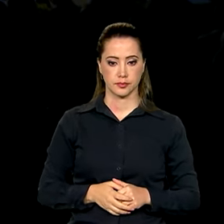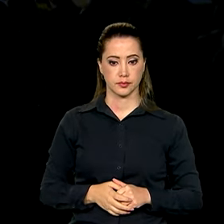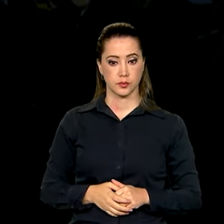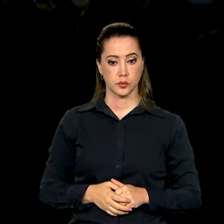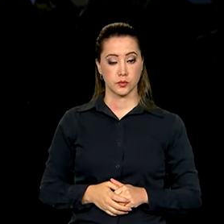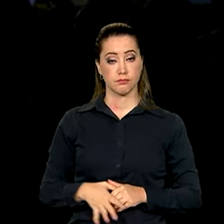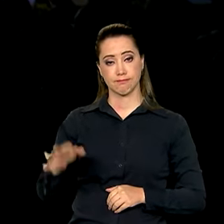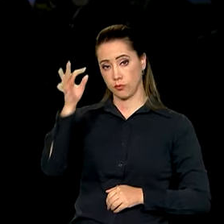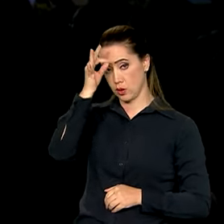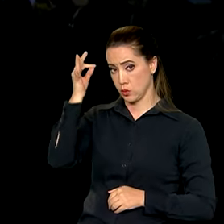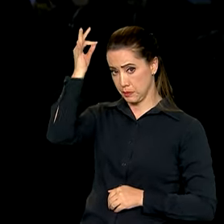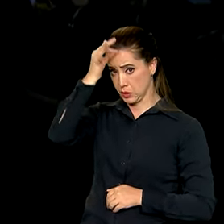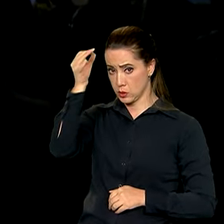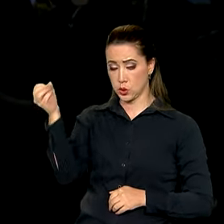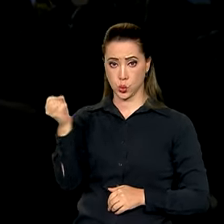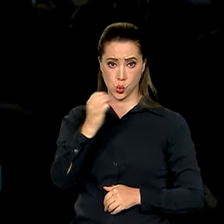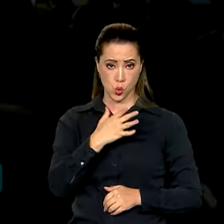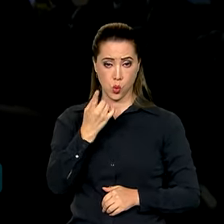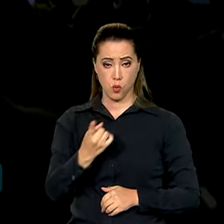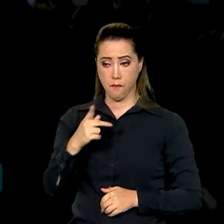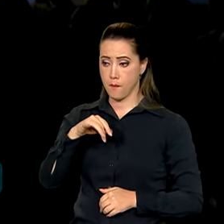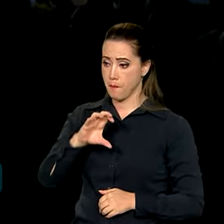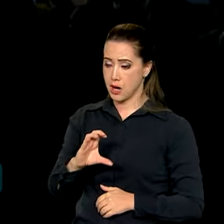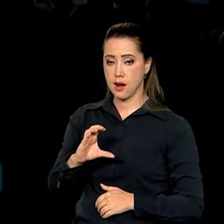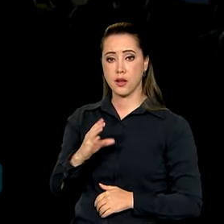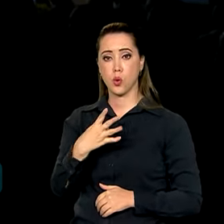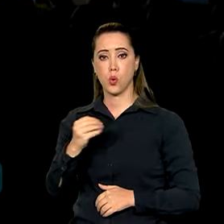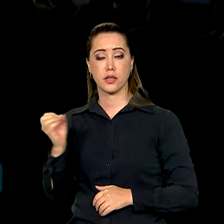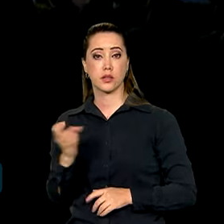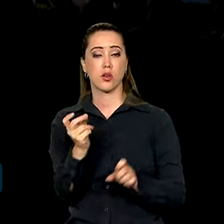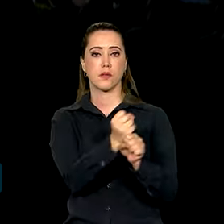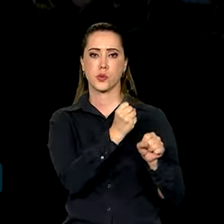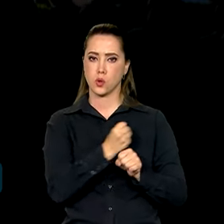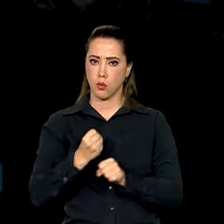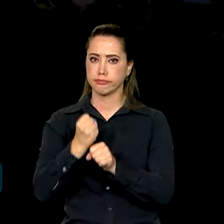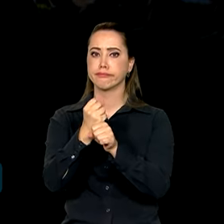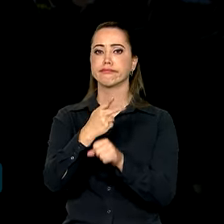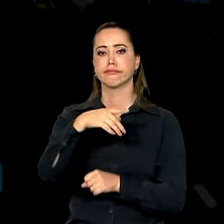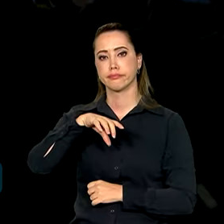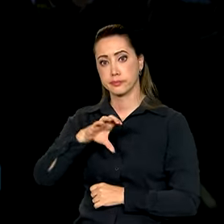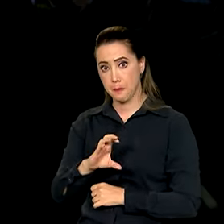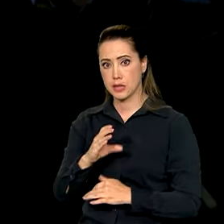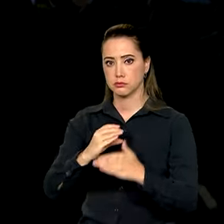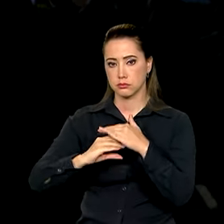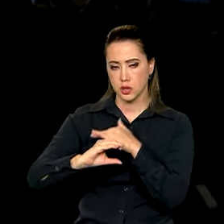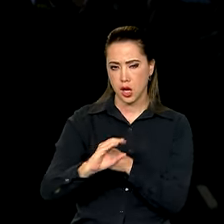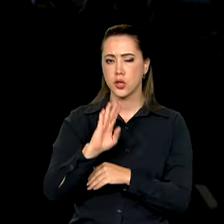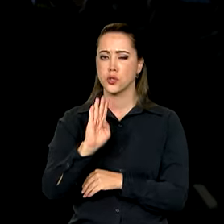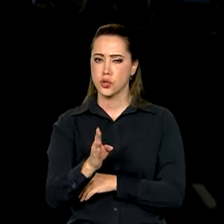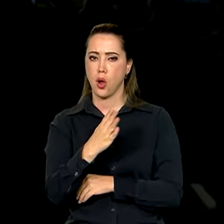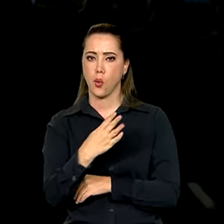No Espírito Santo, o novo PAC tem mais de 40 empreendimentos previstos. O total de recursos já alocados é de